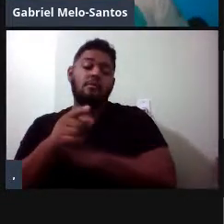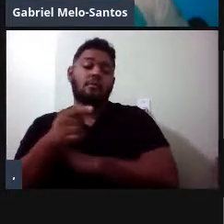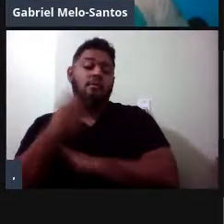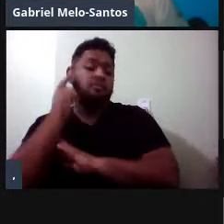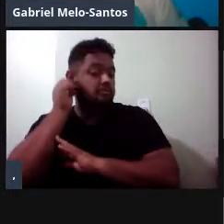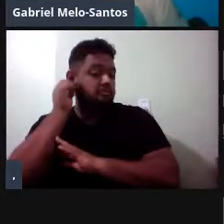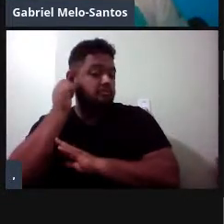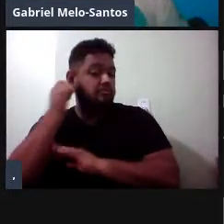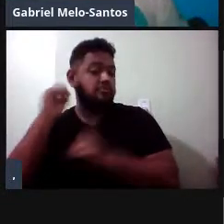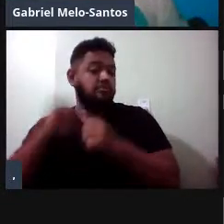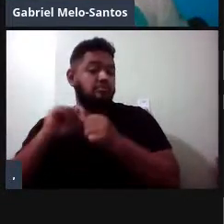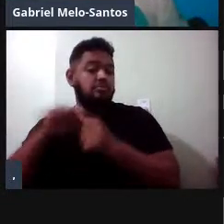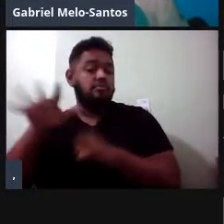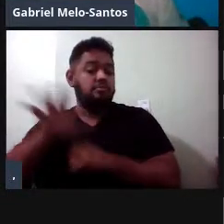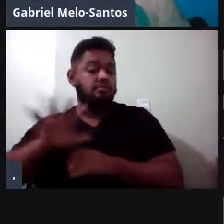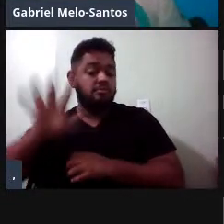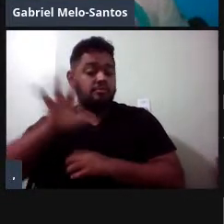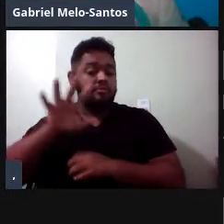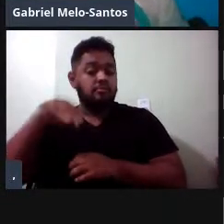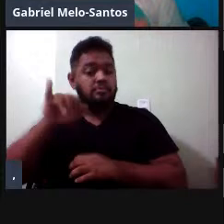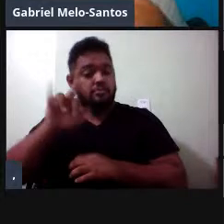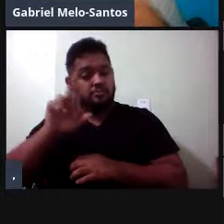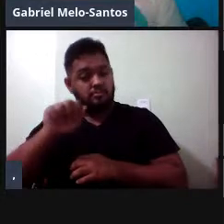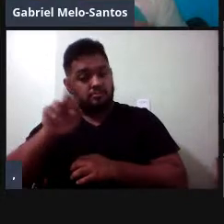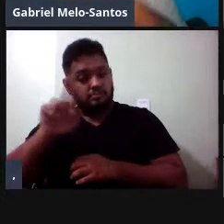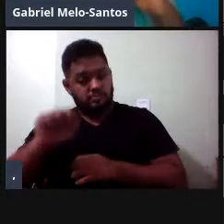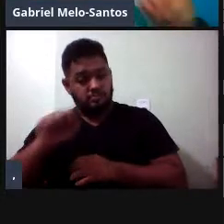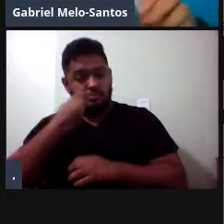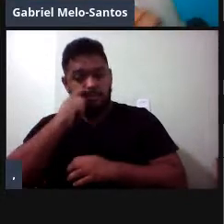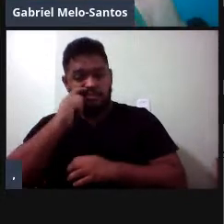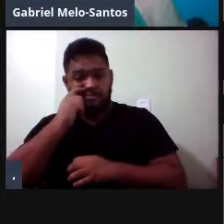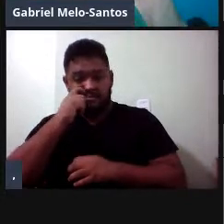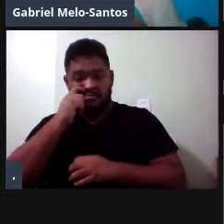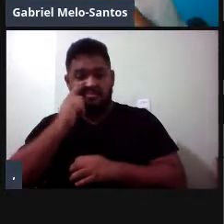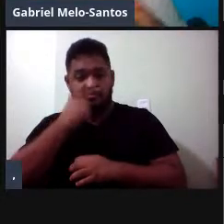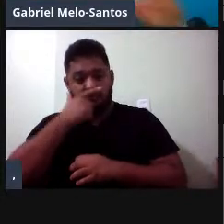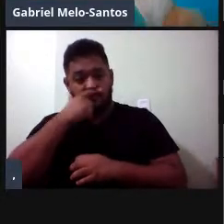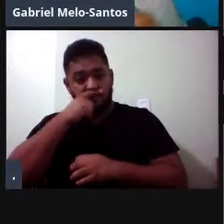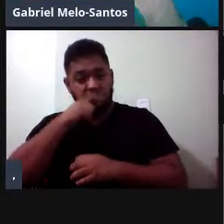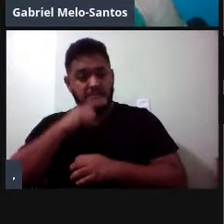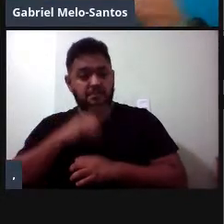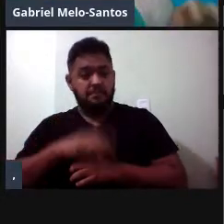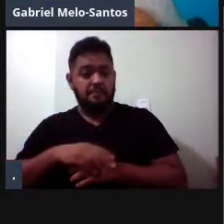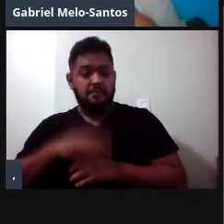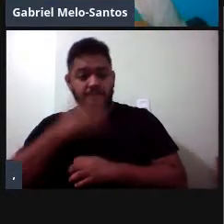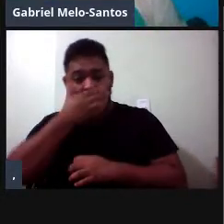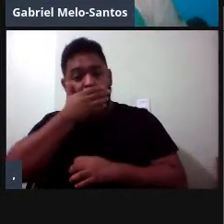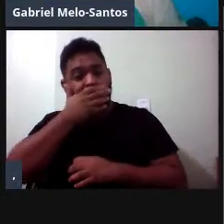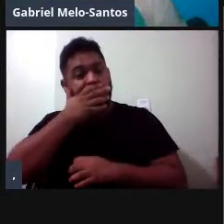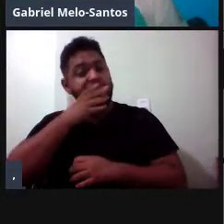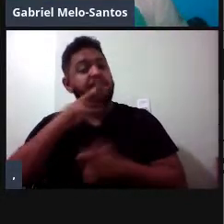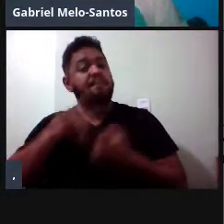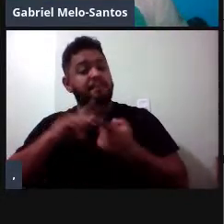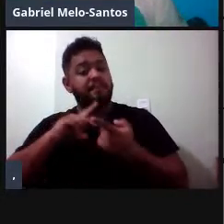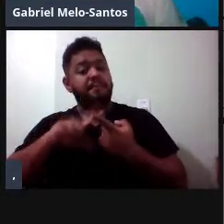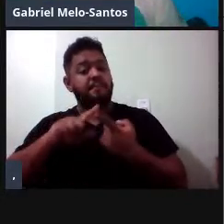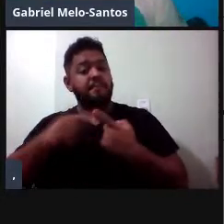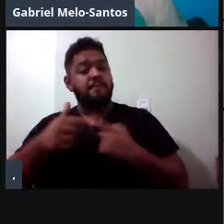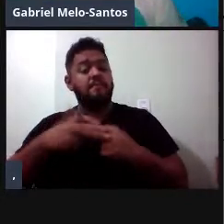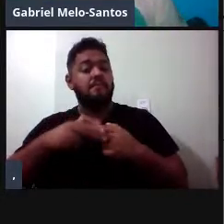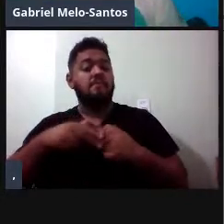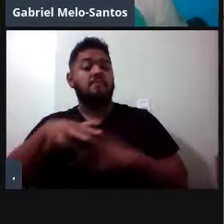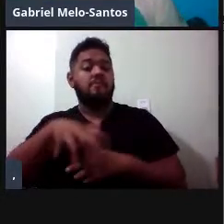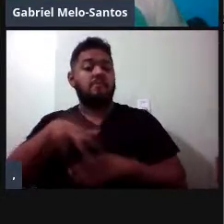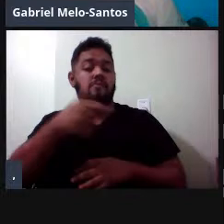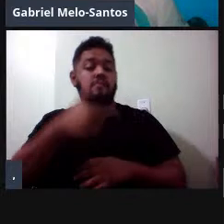que fez ali na reserva Mirauá. e a gente tem informações de uso diário em alguns outros estudos